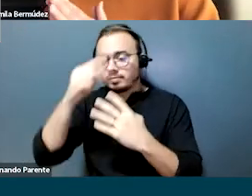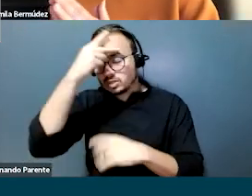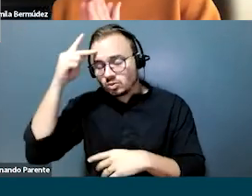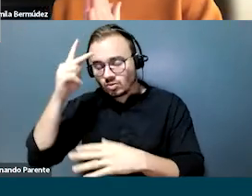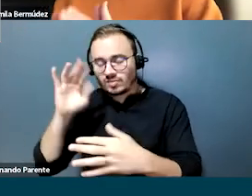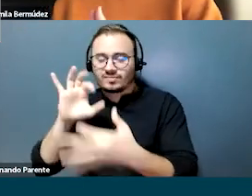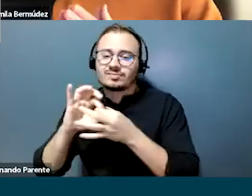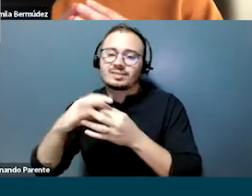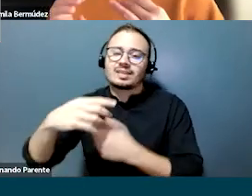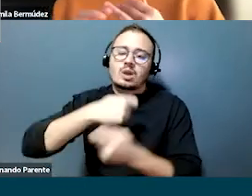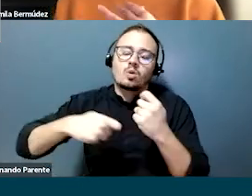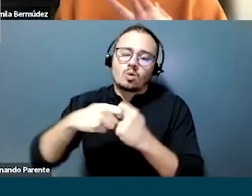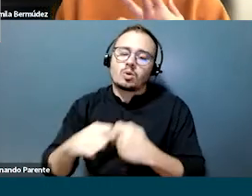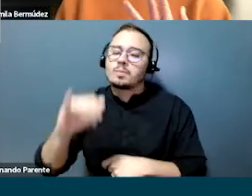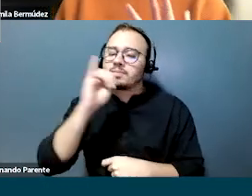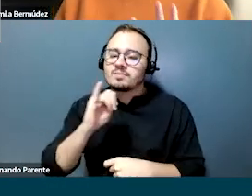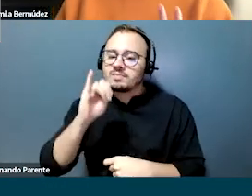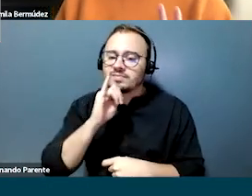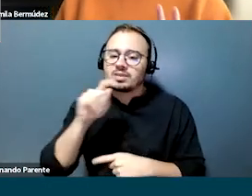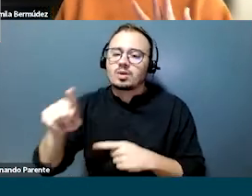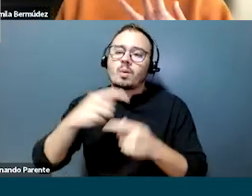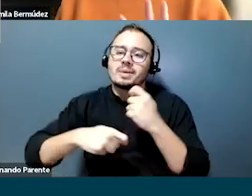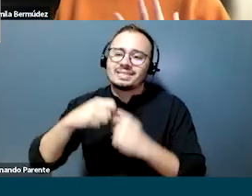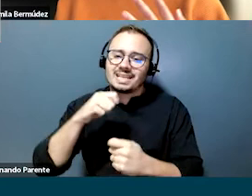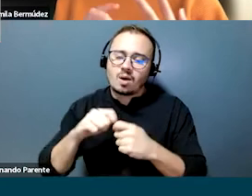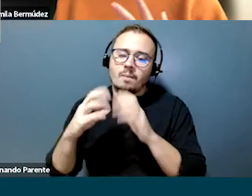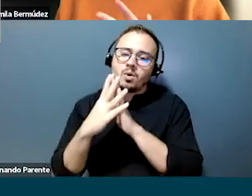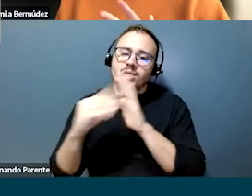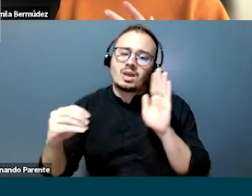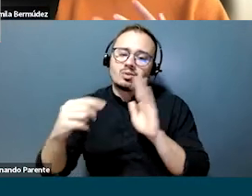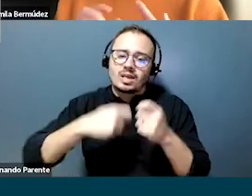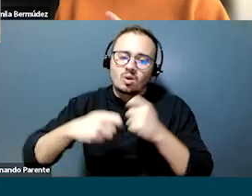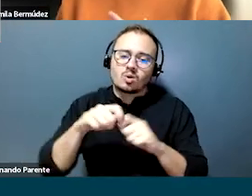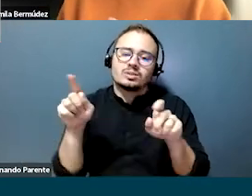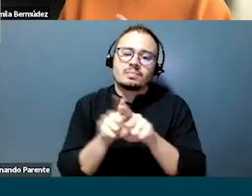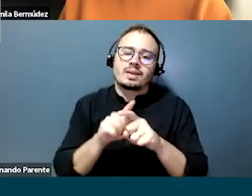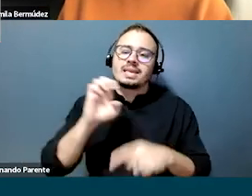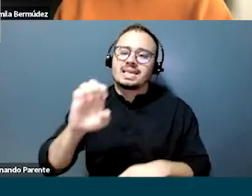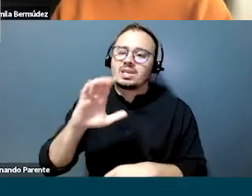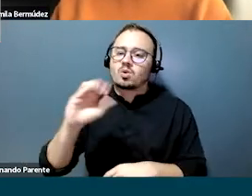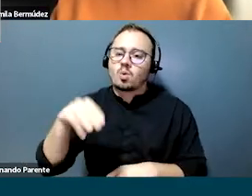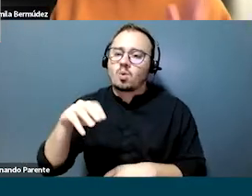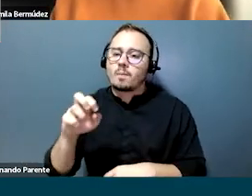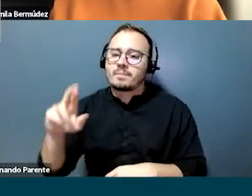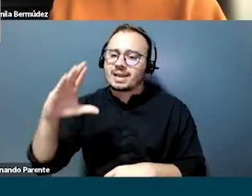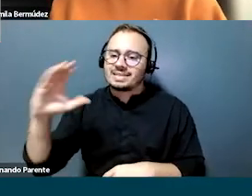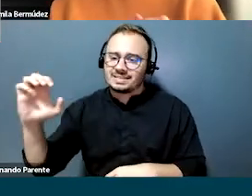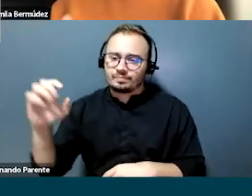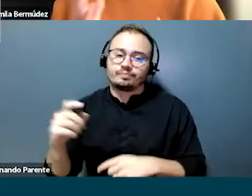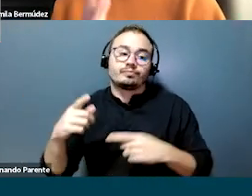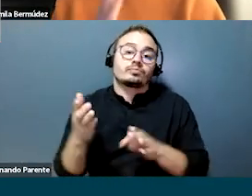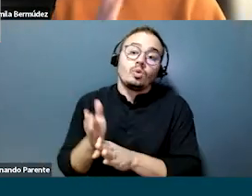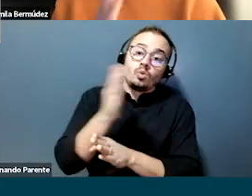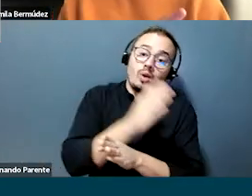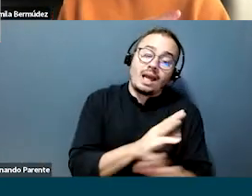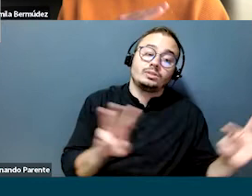vinculados à área de negócio, como comercial, modelo de negócio e também a parte de e-commerce. Do lado da Tottenham,